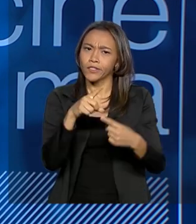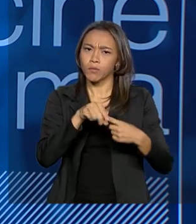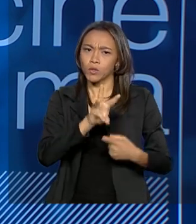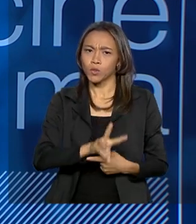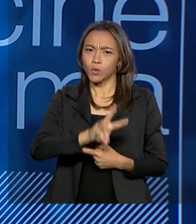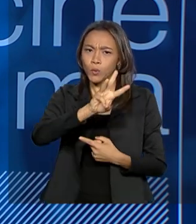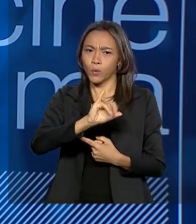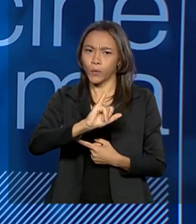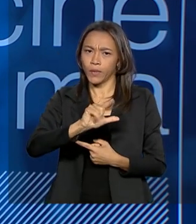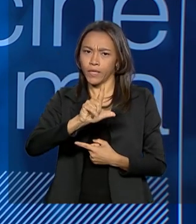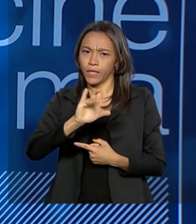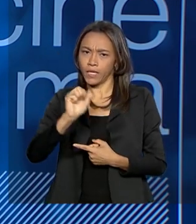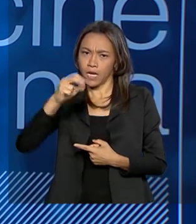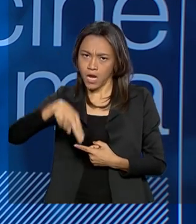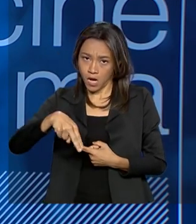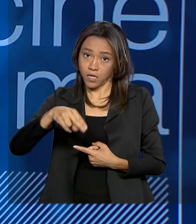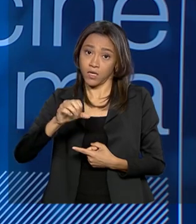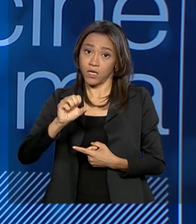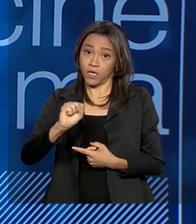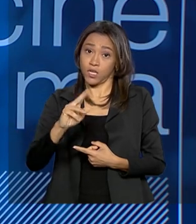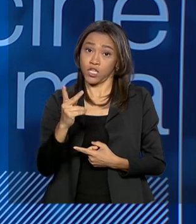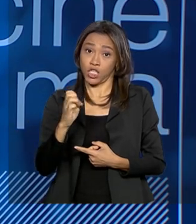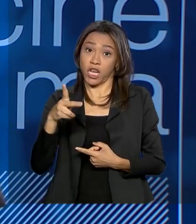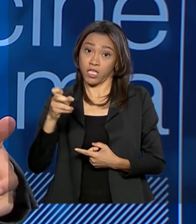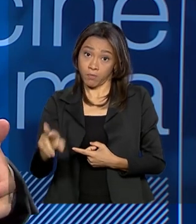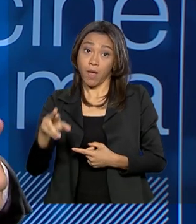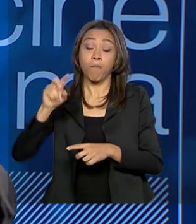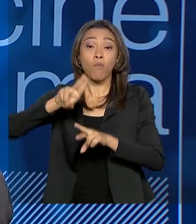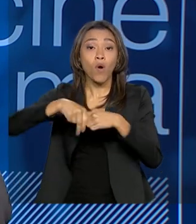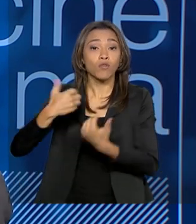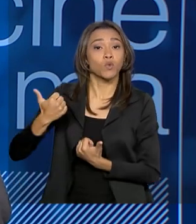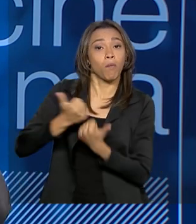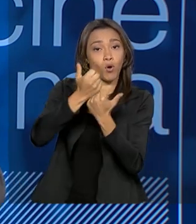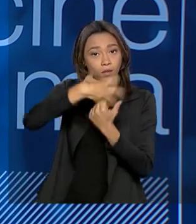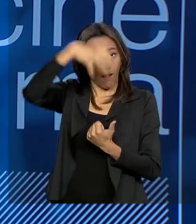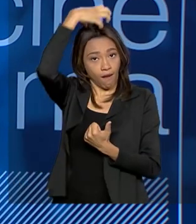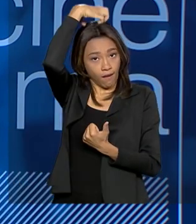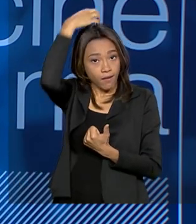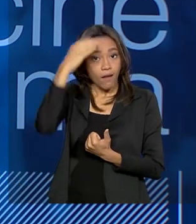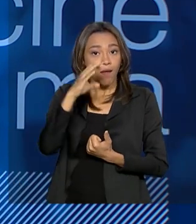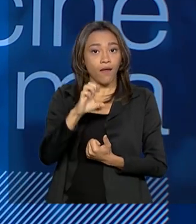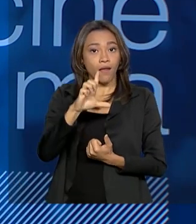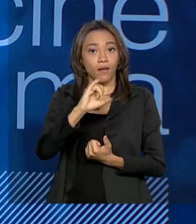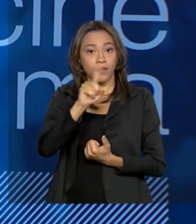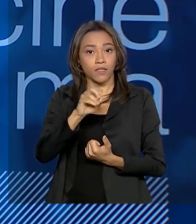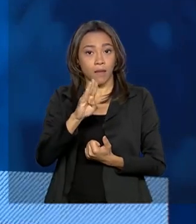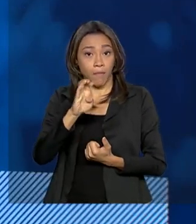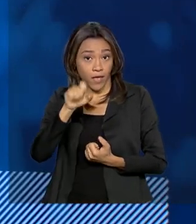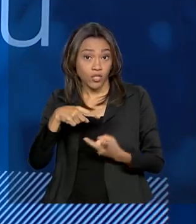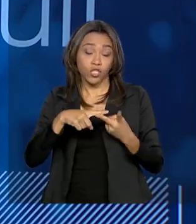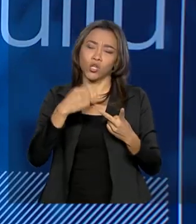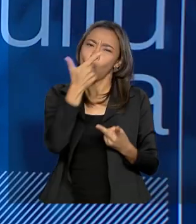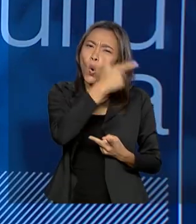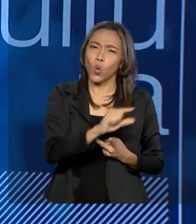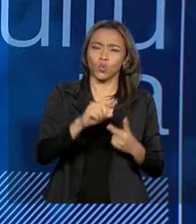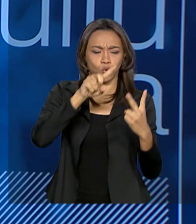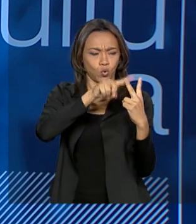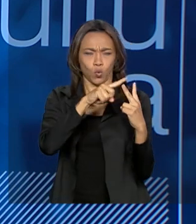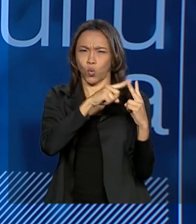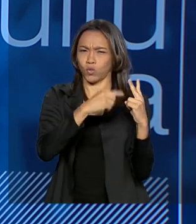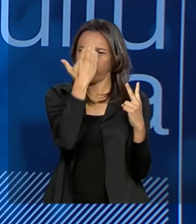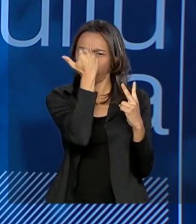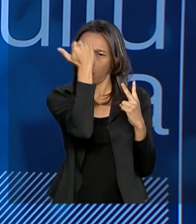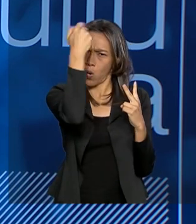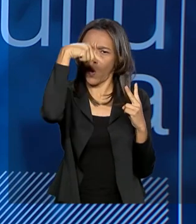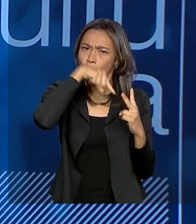por causa do apoio da Rainha Elizabeth ao teatro no período elizabetano, não só Shakespeare, mas Ben Johnson, Christopher Marlowe, todos